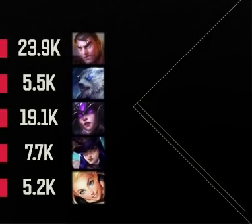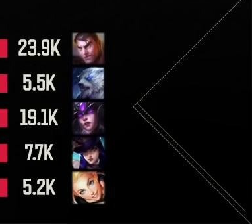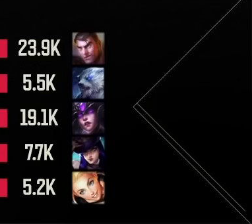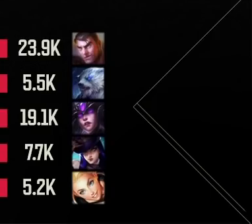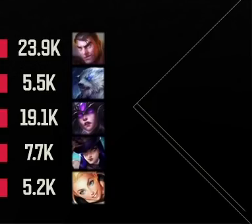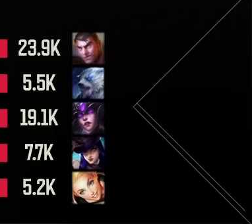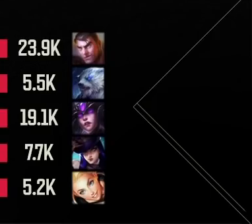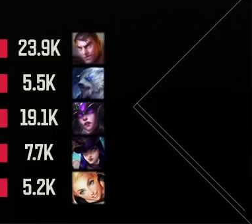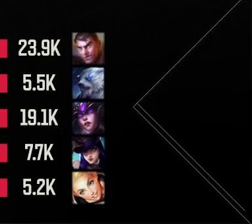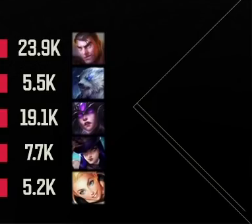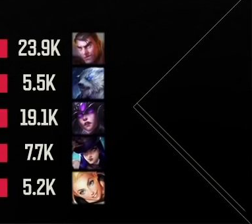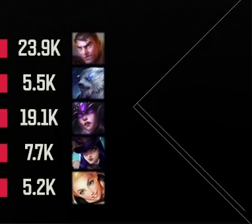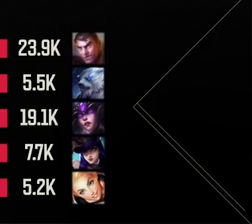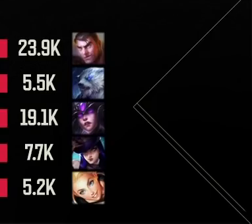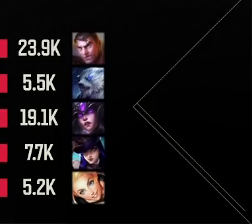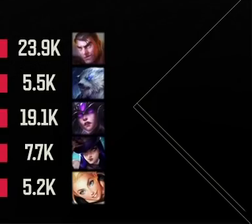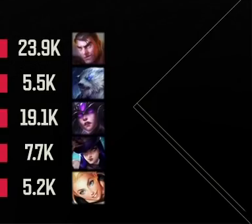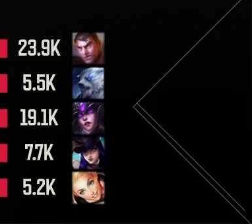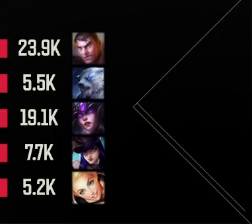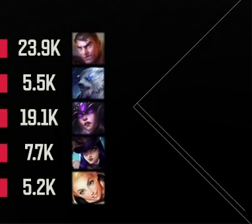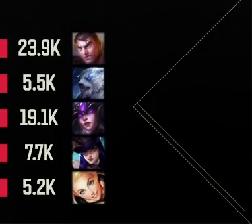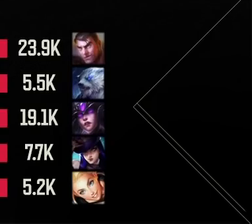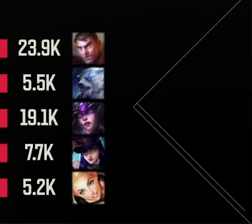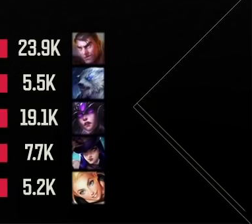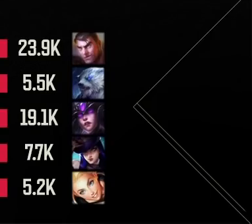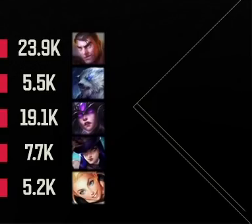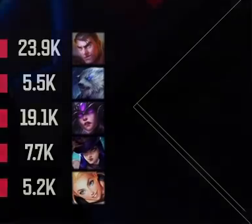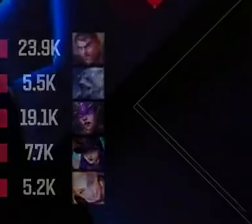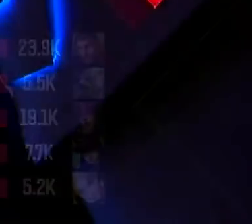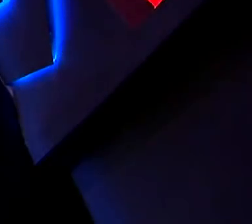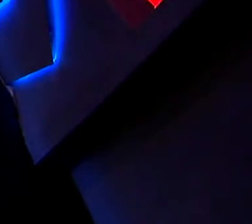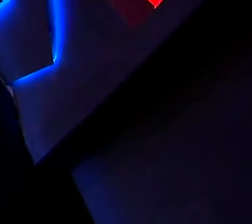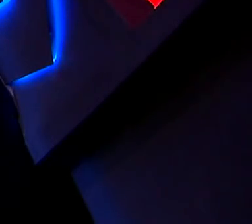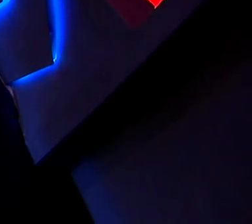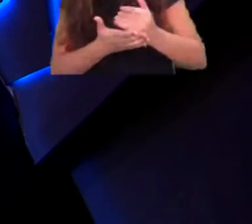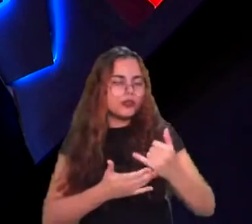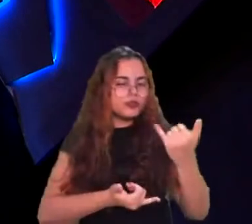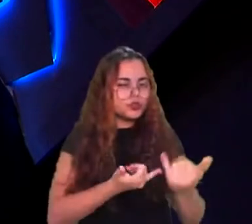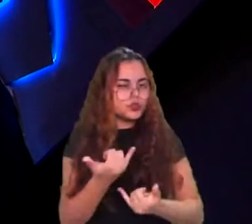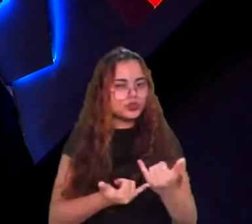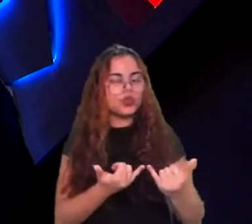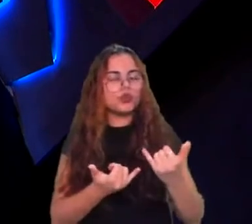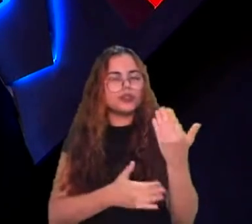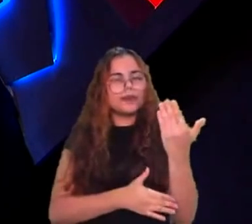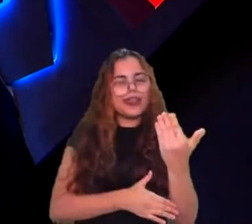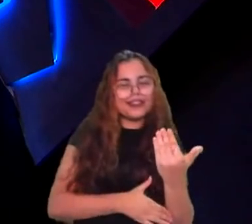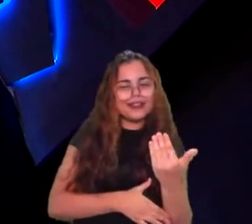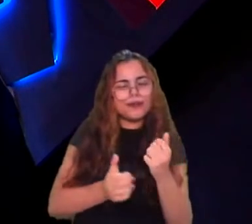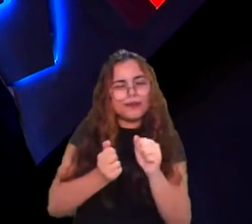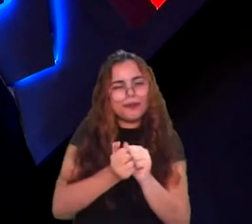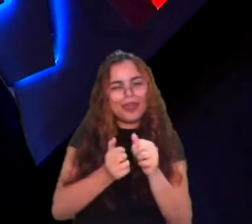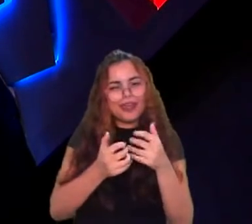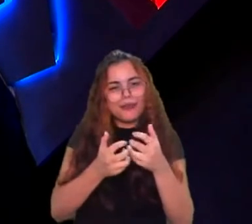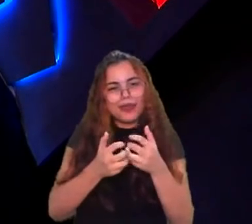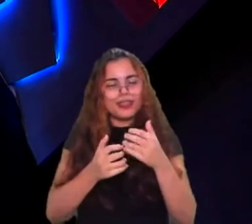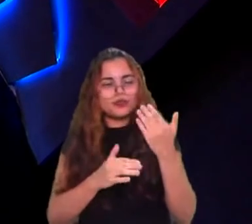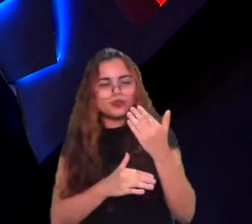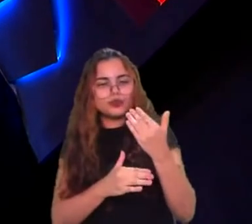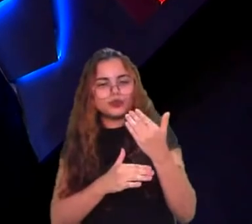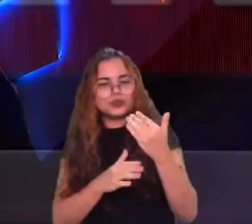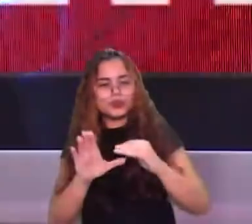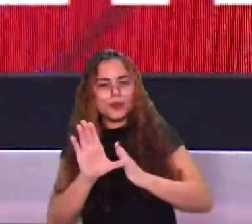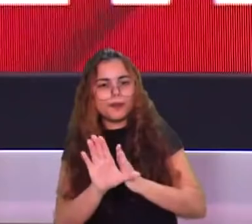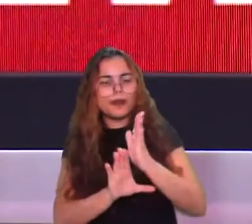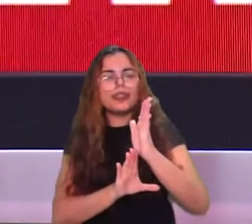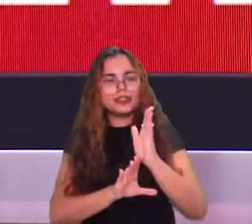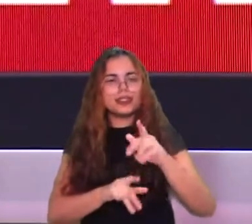Então, era só ser agressivo e liguei perto do mid que a gente sabia que ia dar certo. E o Wiser, a gente tá vendo ali, né? Viu que